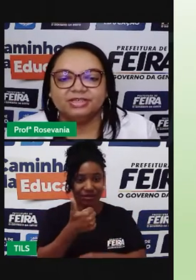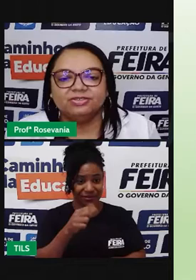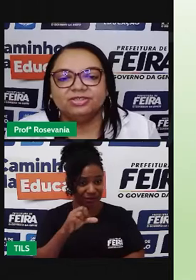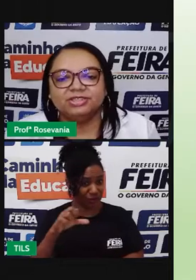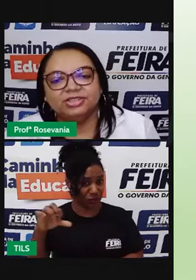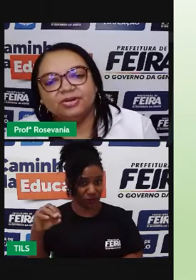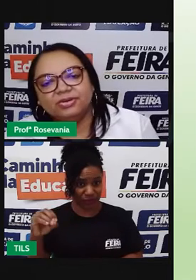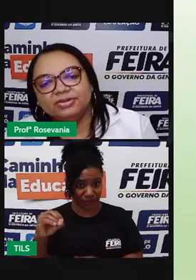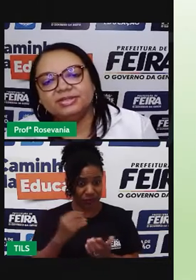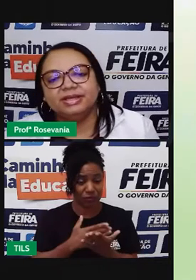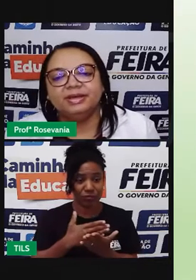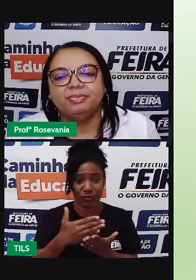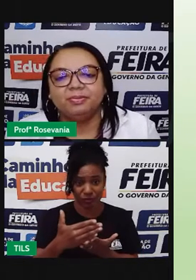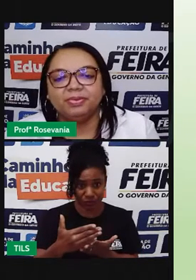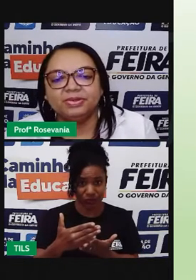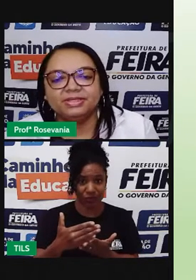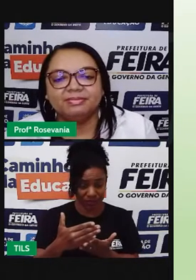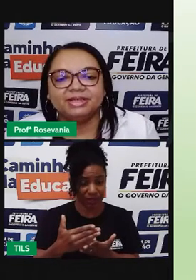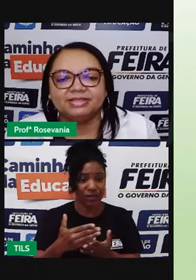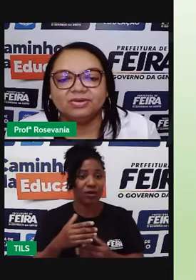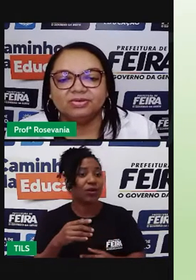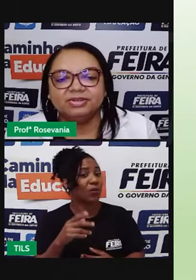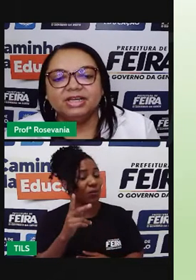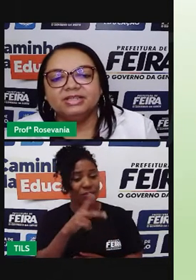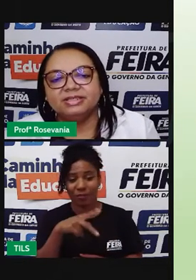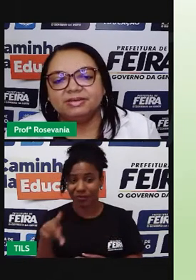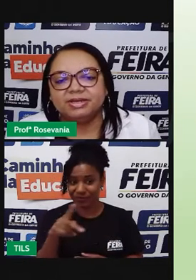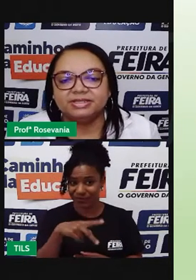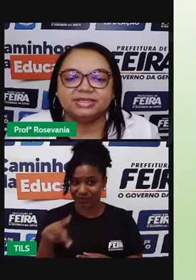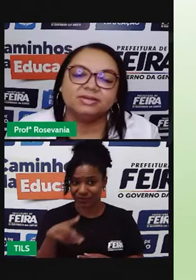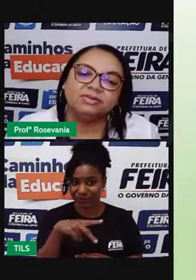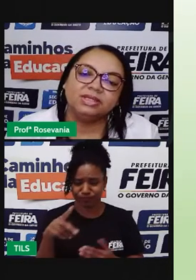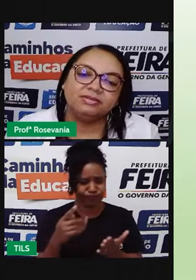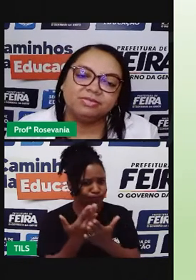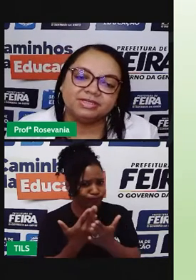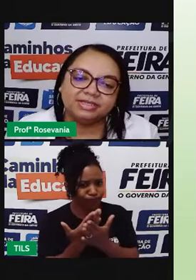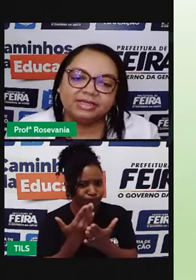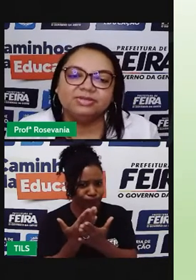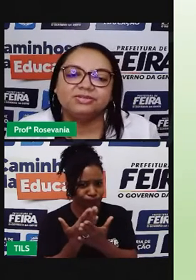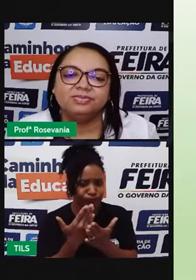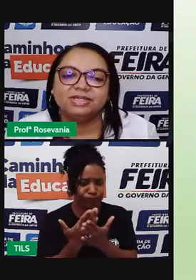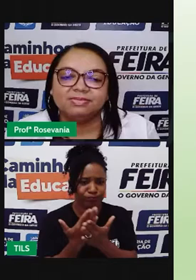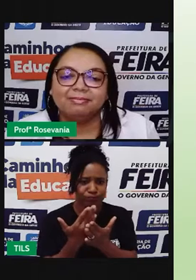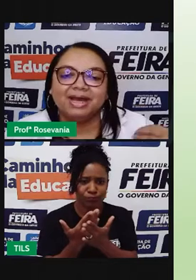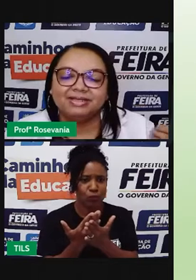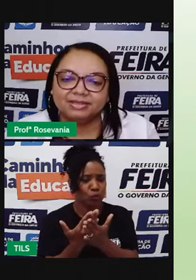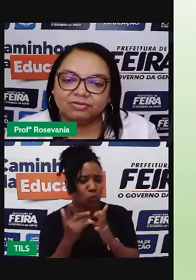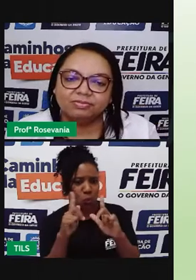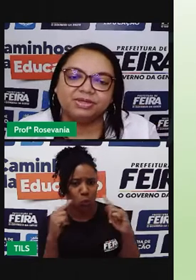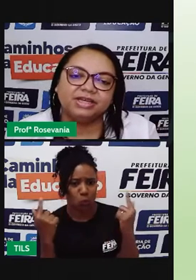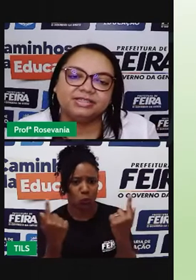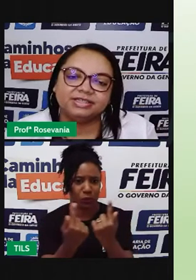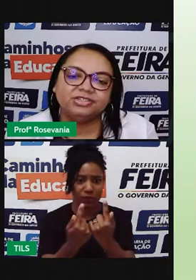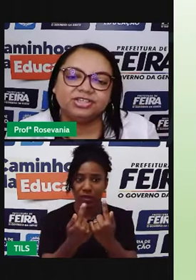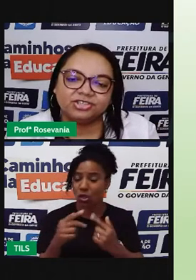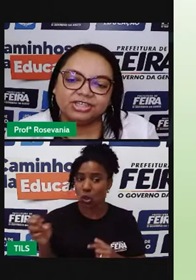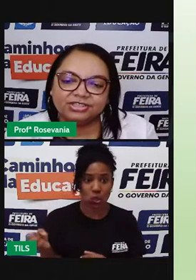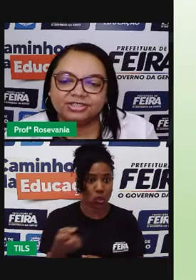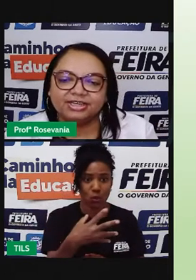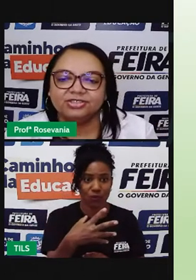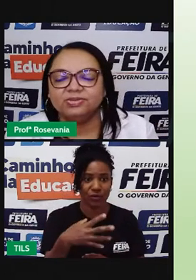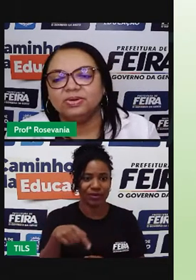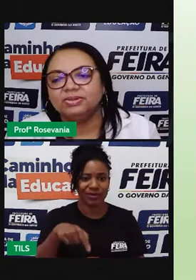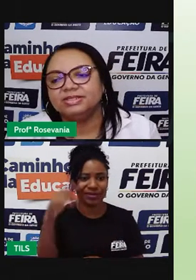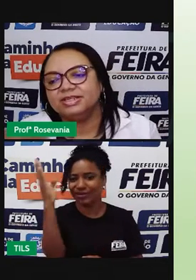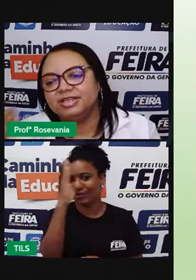professor brasileiro, Jarendi Ross, né, propôs a mais nova sistematização do relevo brasileiro, isso mesmo, a mais nova, porque antes a gente já